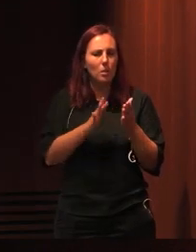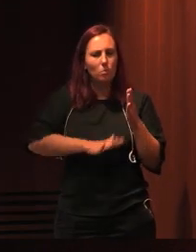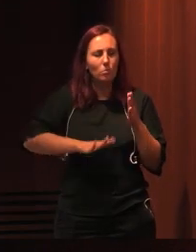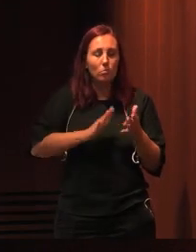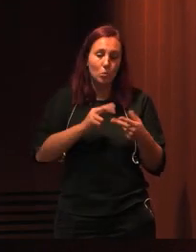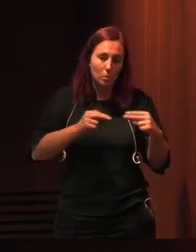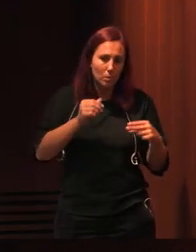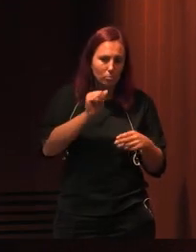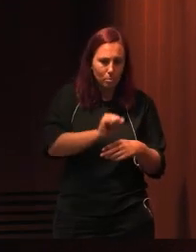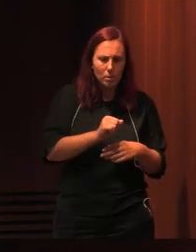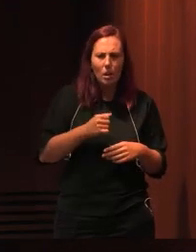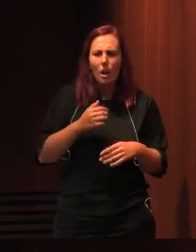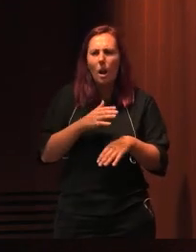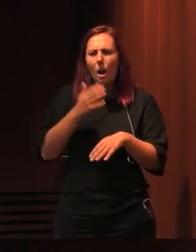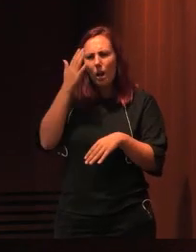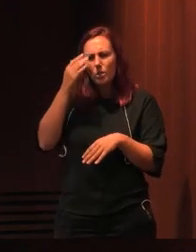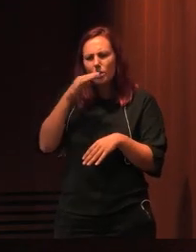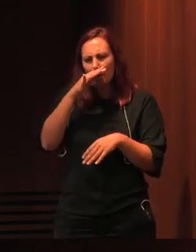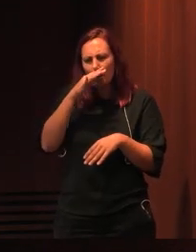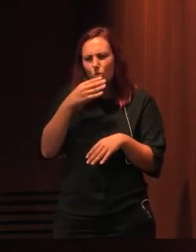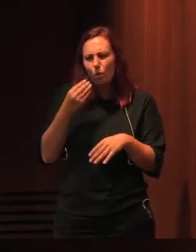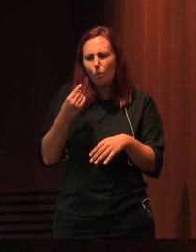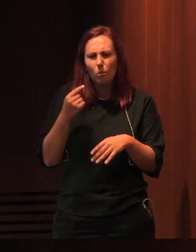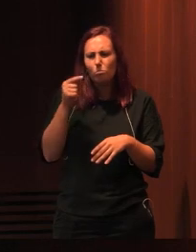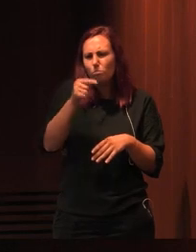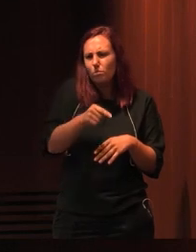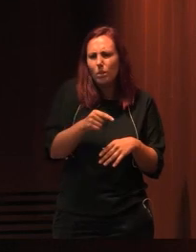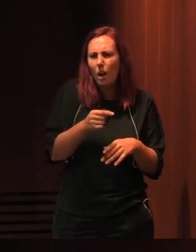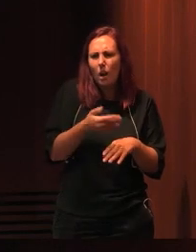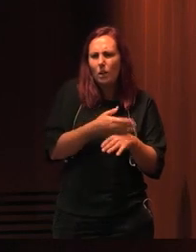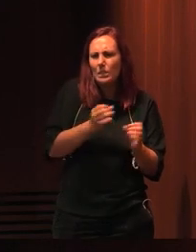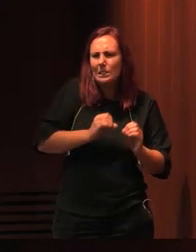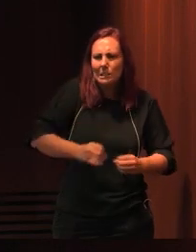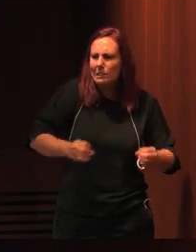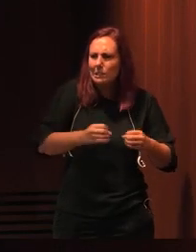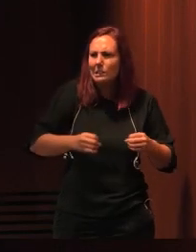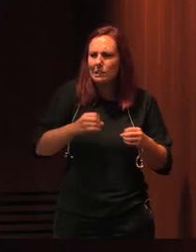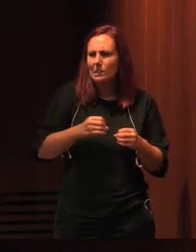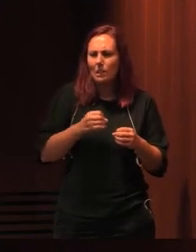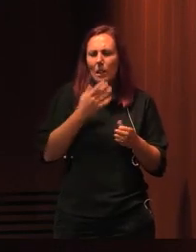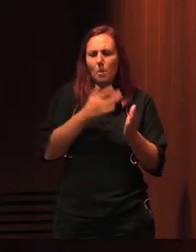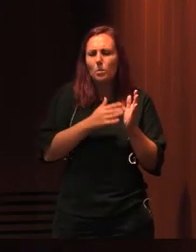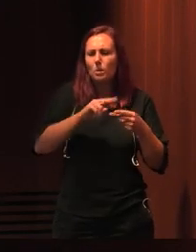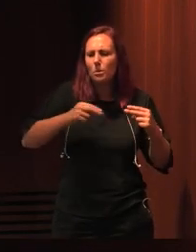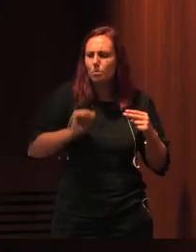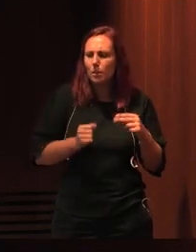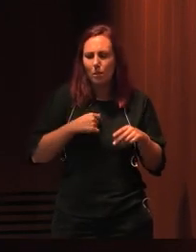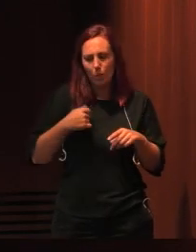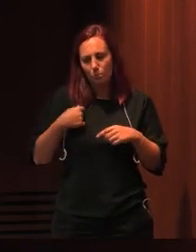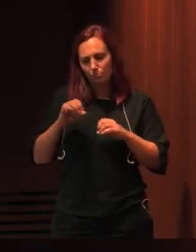Aliás, eu penso que nenhum miúdo em Viana do Castelo e à Biblioteca Municipal o que dá-me um papel de pioneiro.